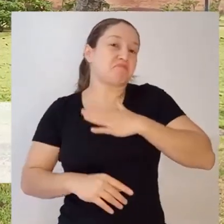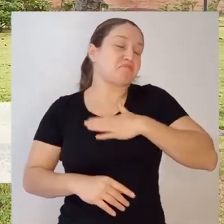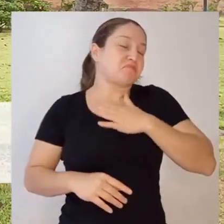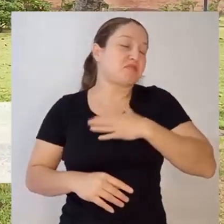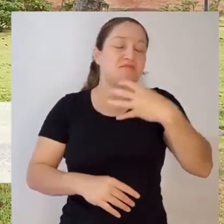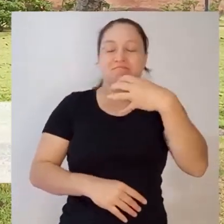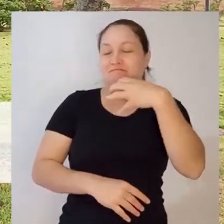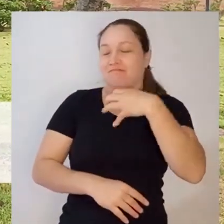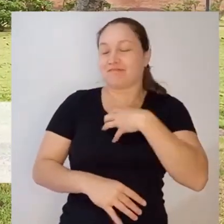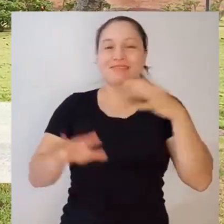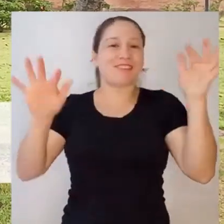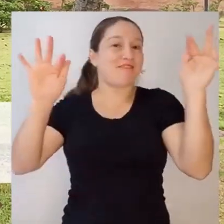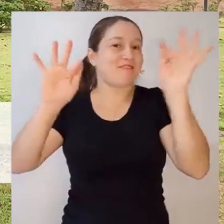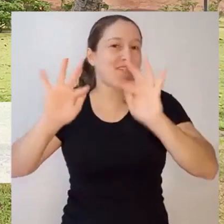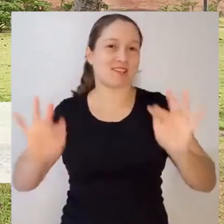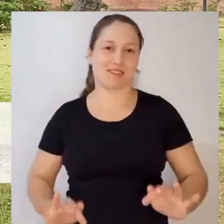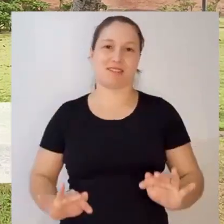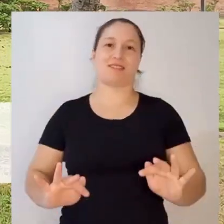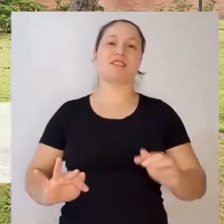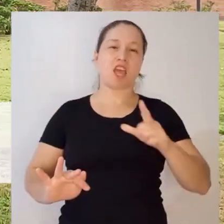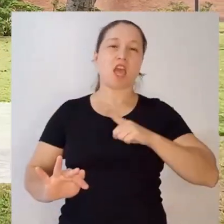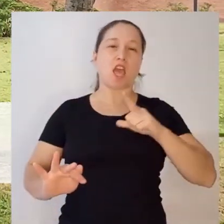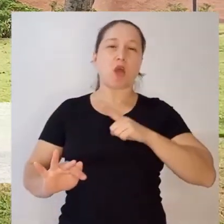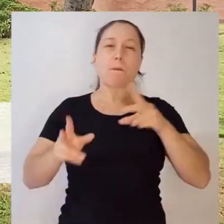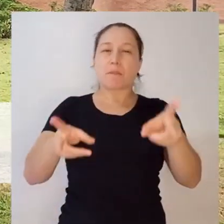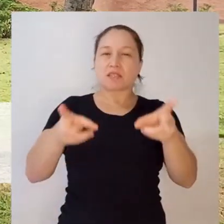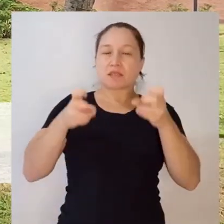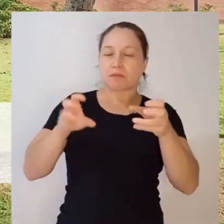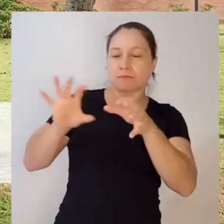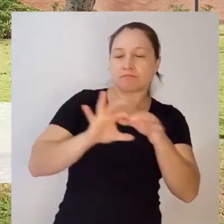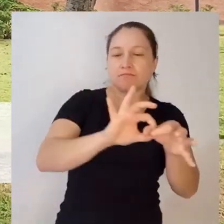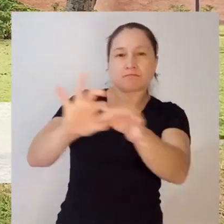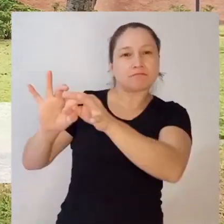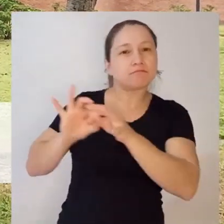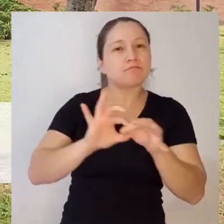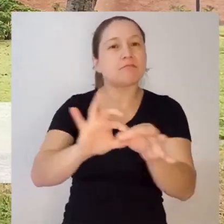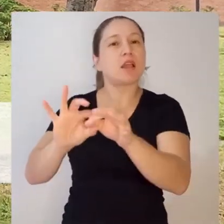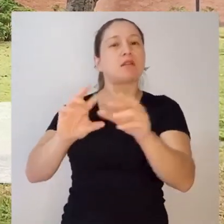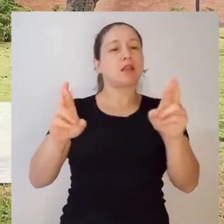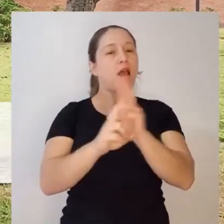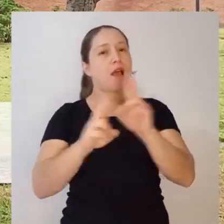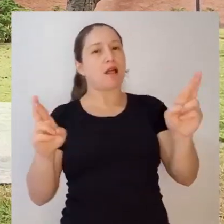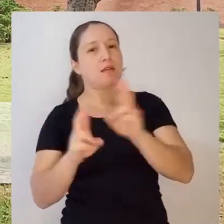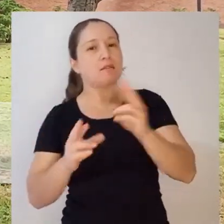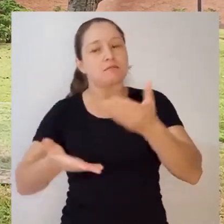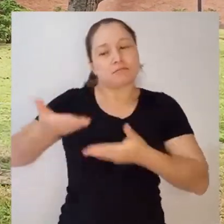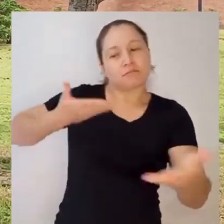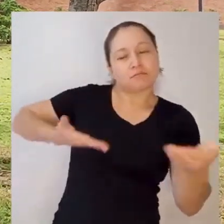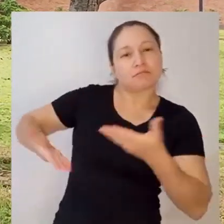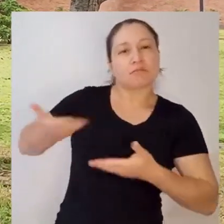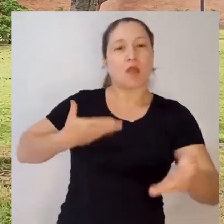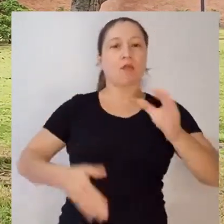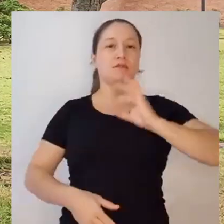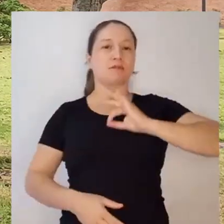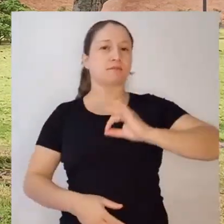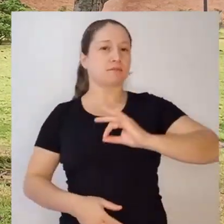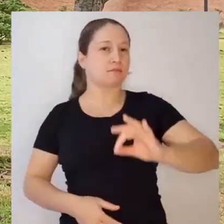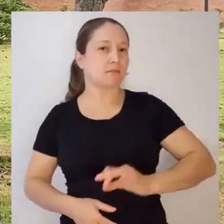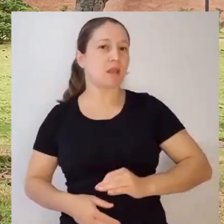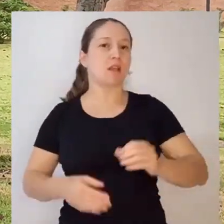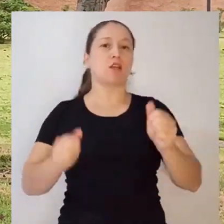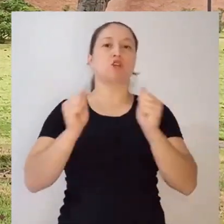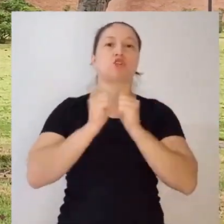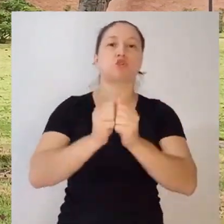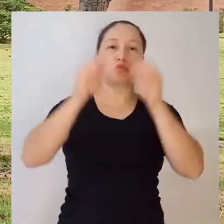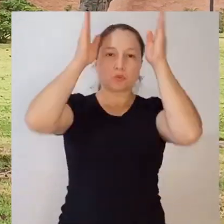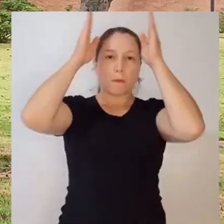Sinto de fato a irmandade que existe no presbitério, na nossa relação enquanto sacerdotes,